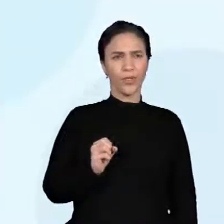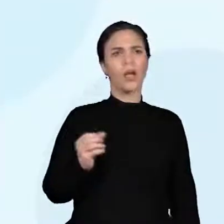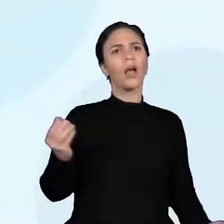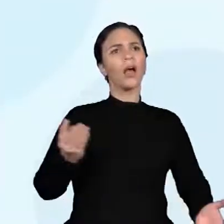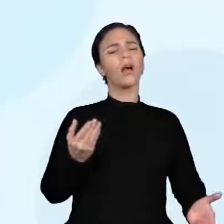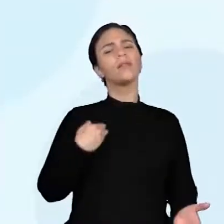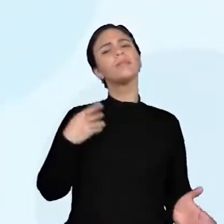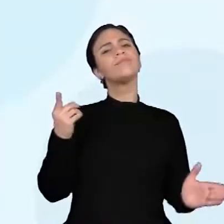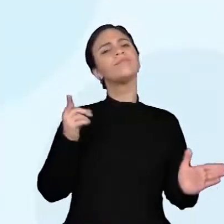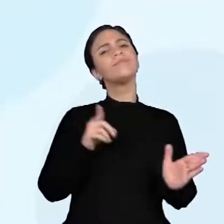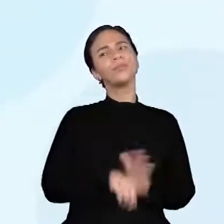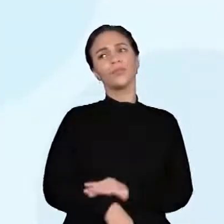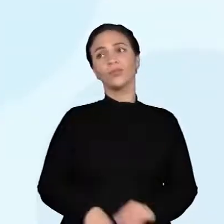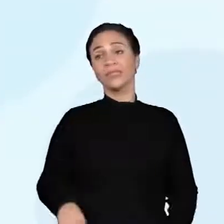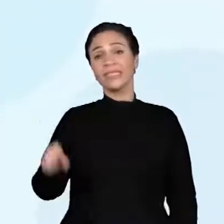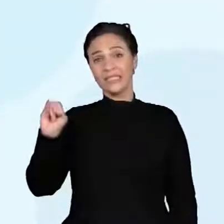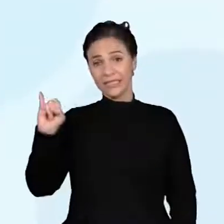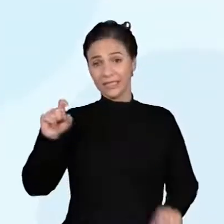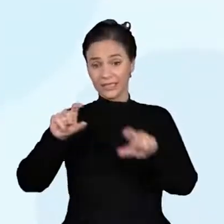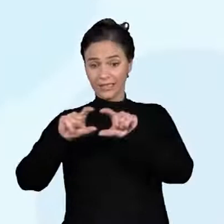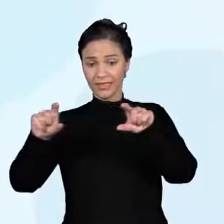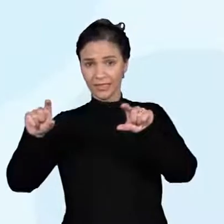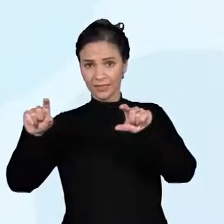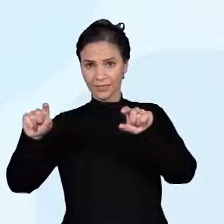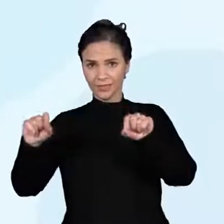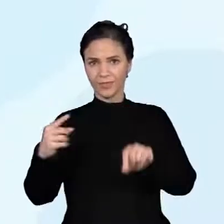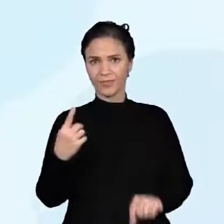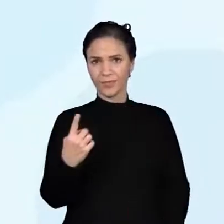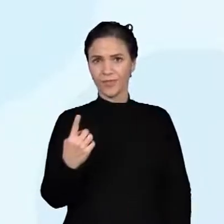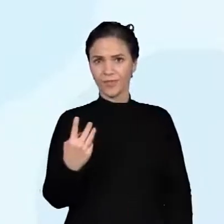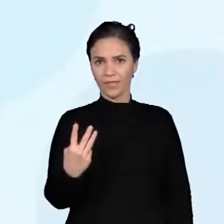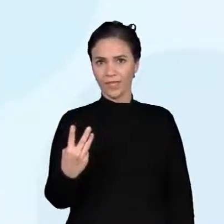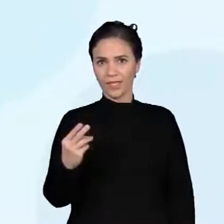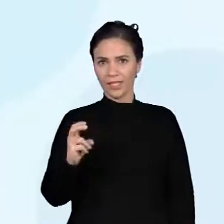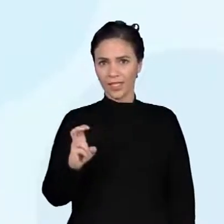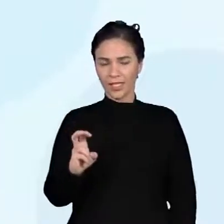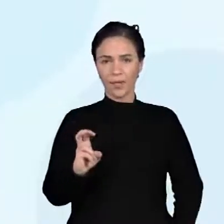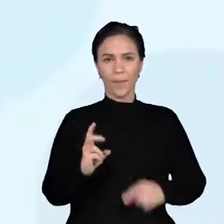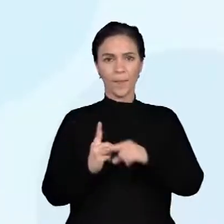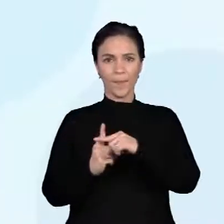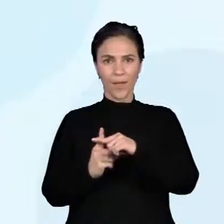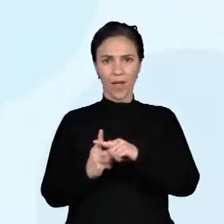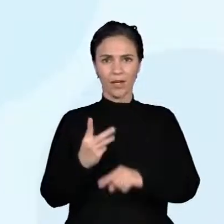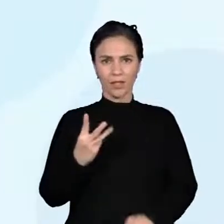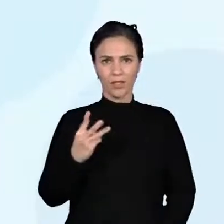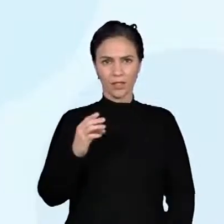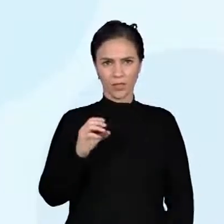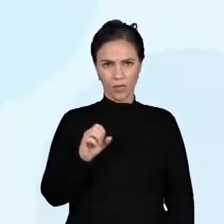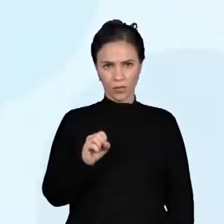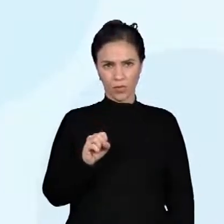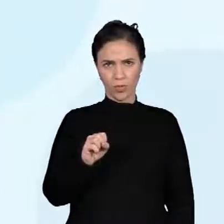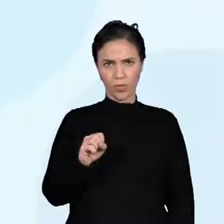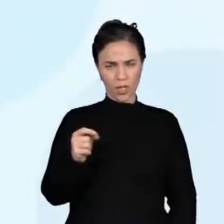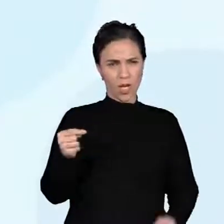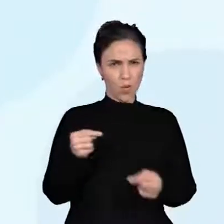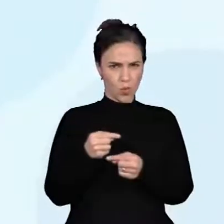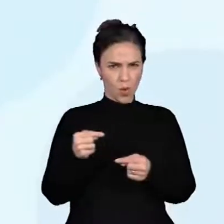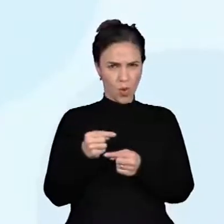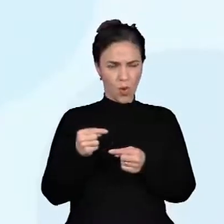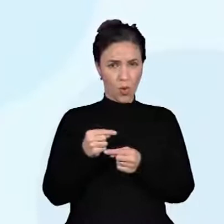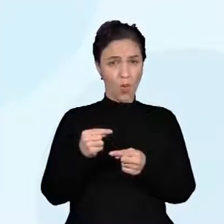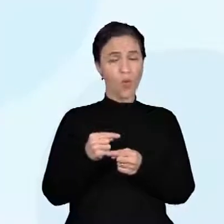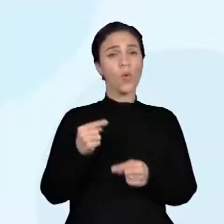resultado final vai ser maior ou menor que 170? Vamos continuar o cálculo? Eu